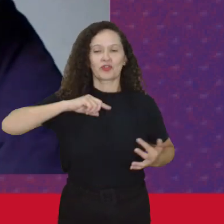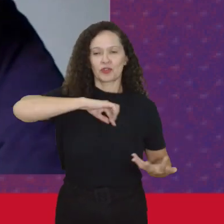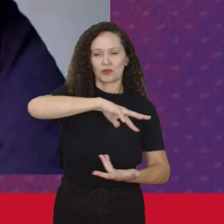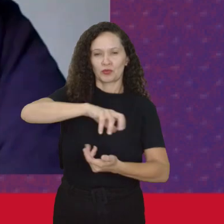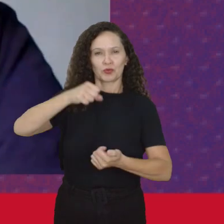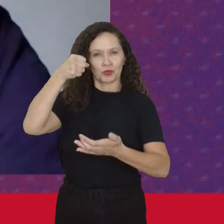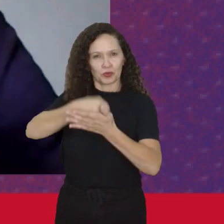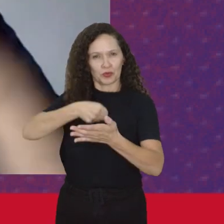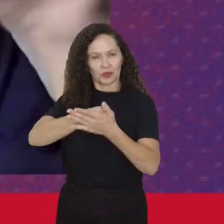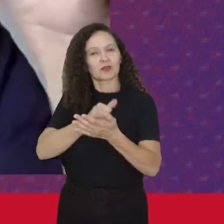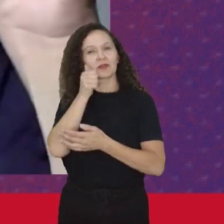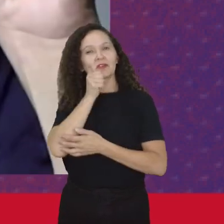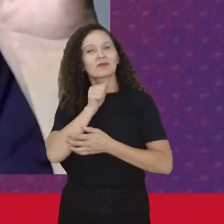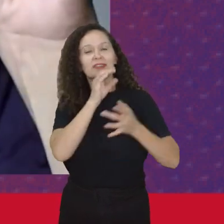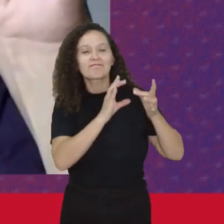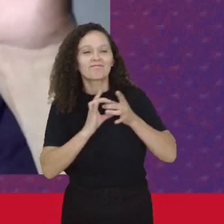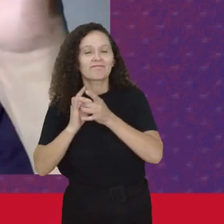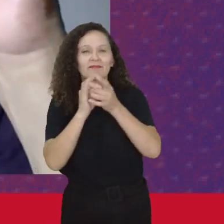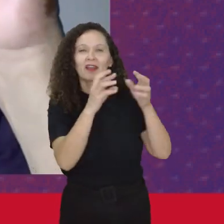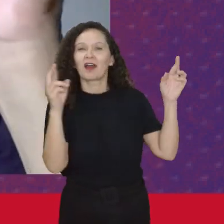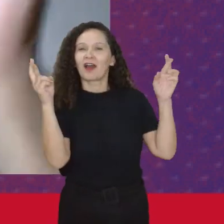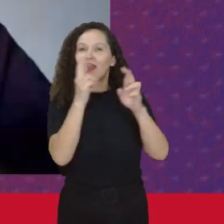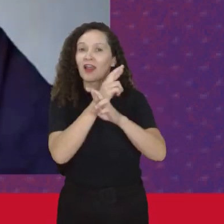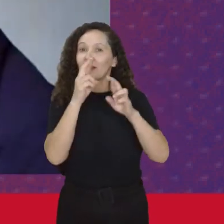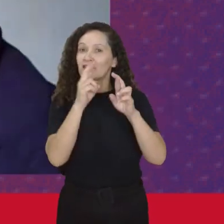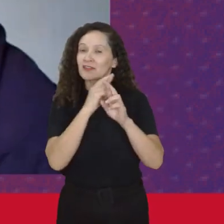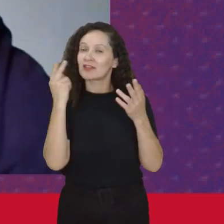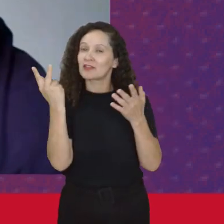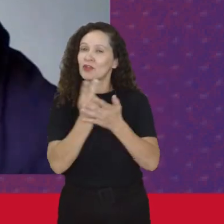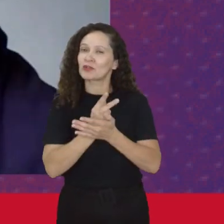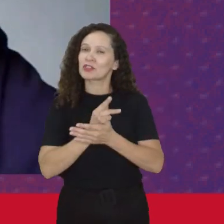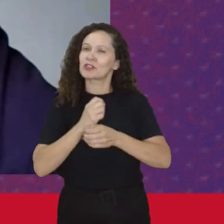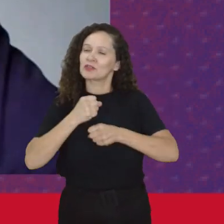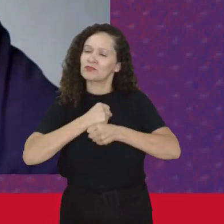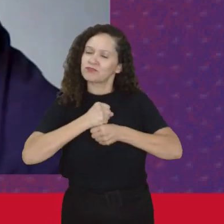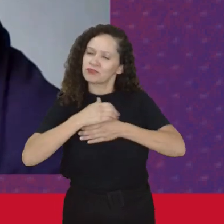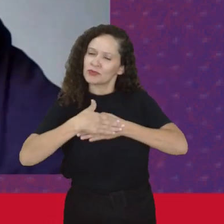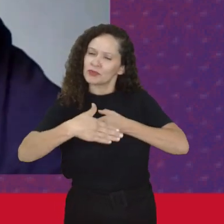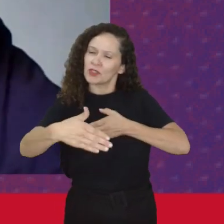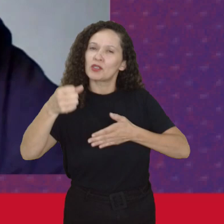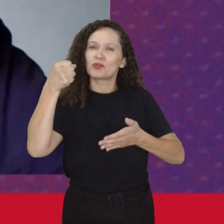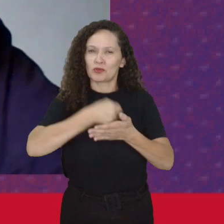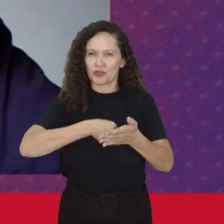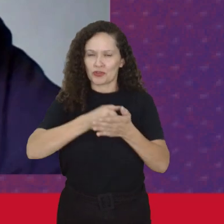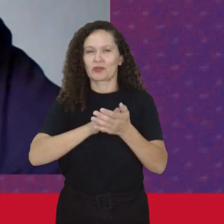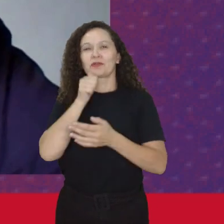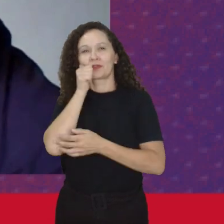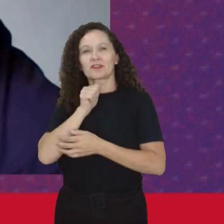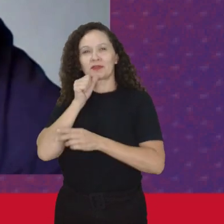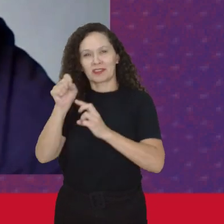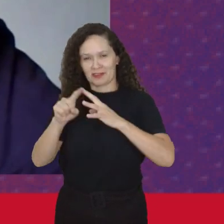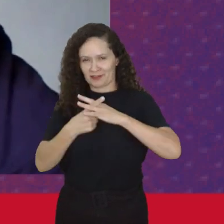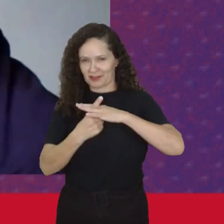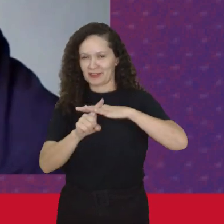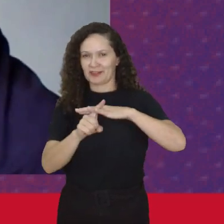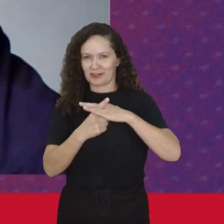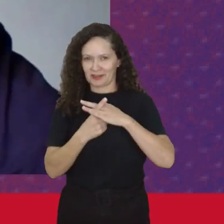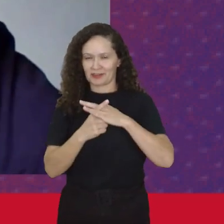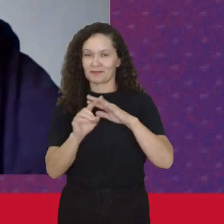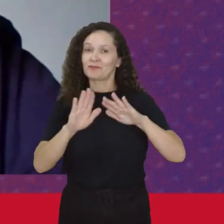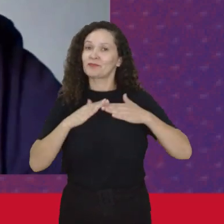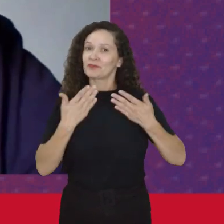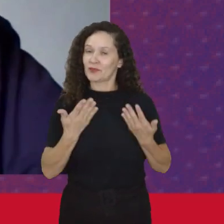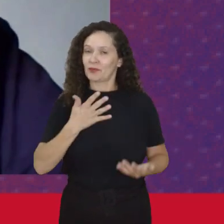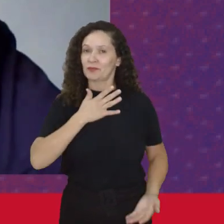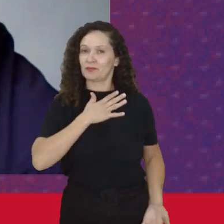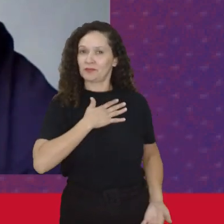Luta das Mulheres Está vinculado A um processo Longo De luta Das mulheres Socialistas Então Eu